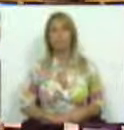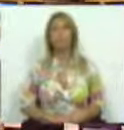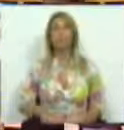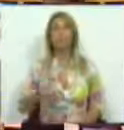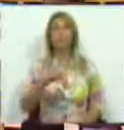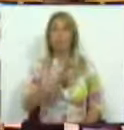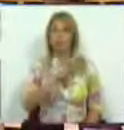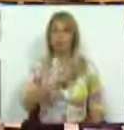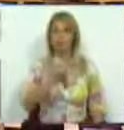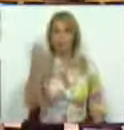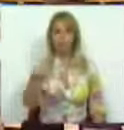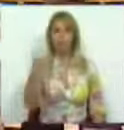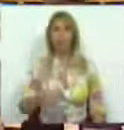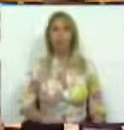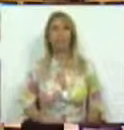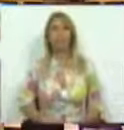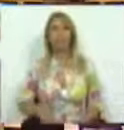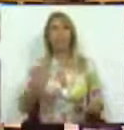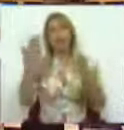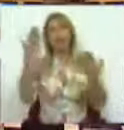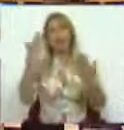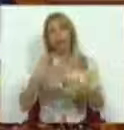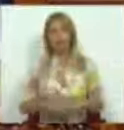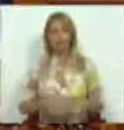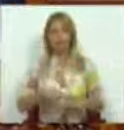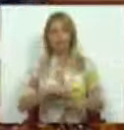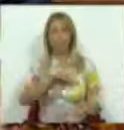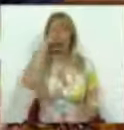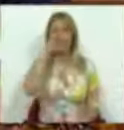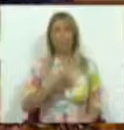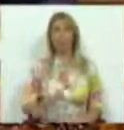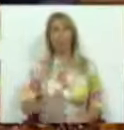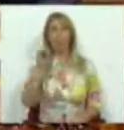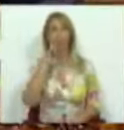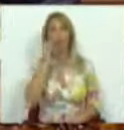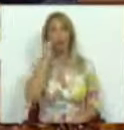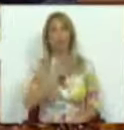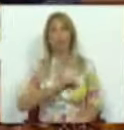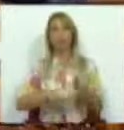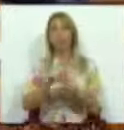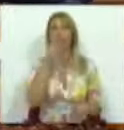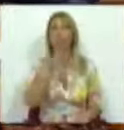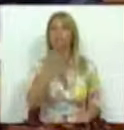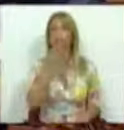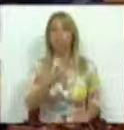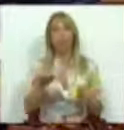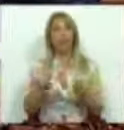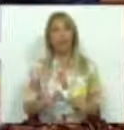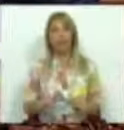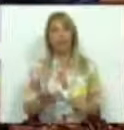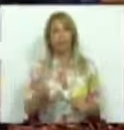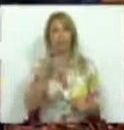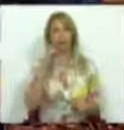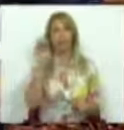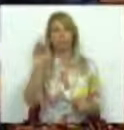Senhor Presidente, caros membros do Governo, senhoras e senhores deputados, esta não é uma